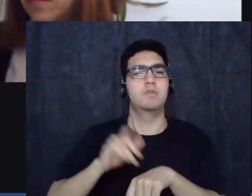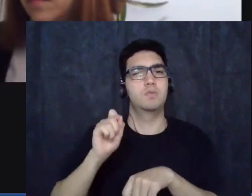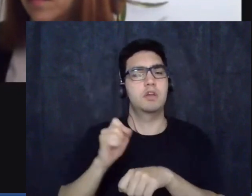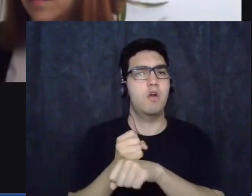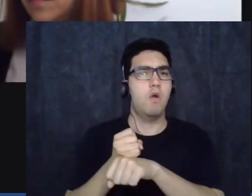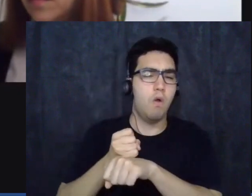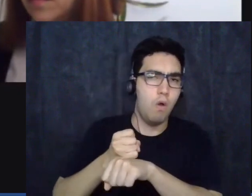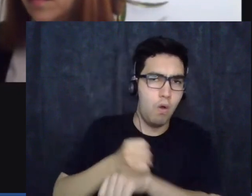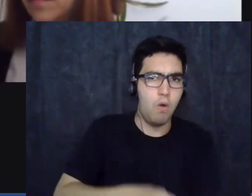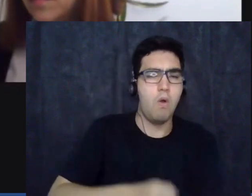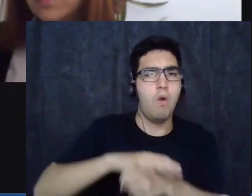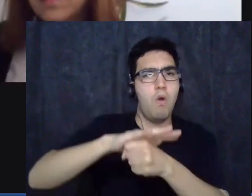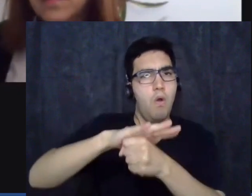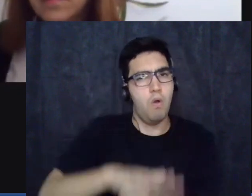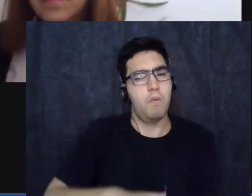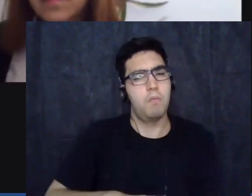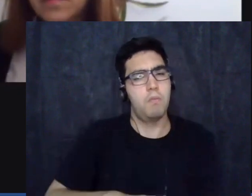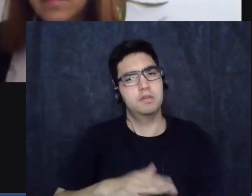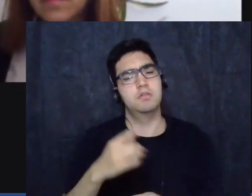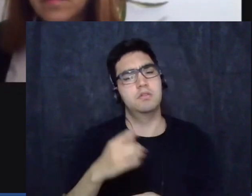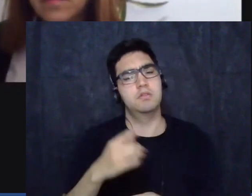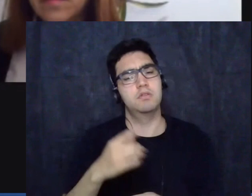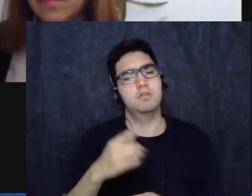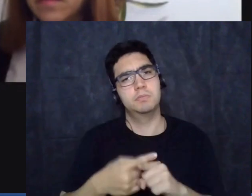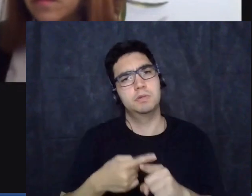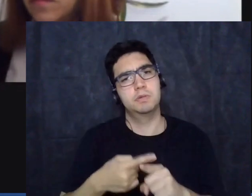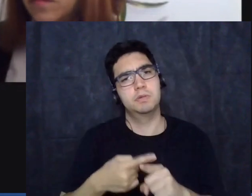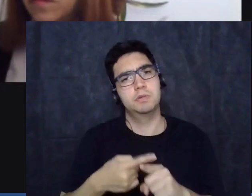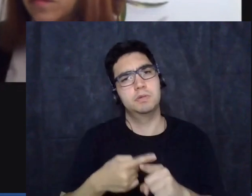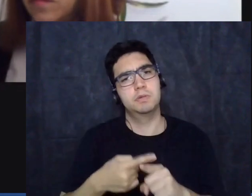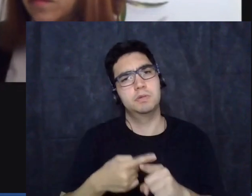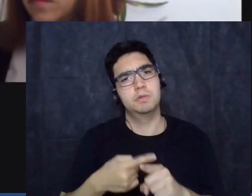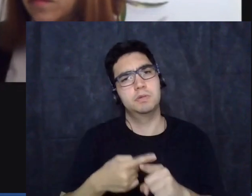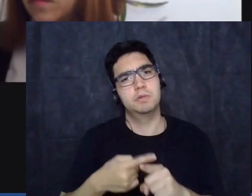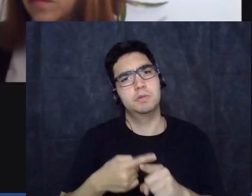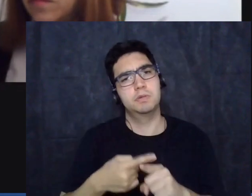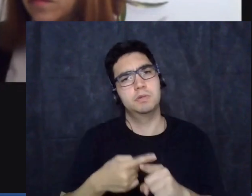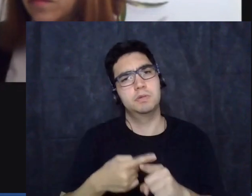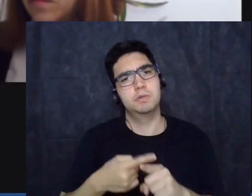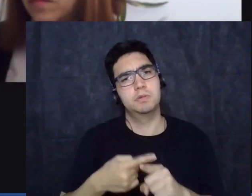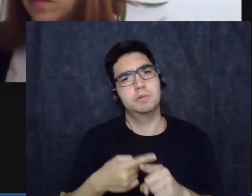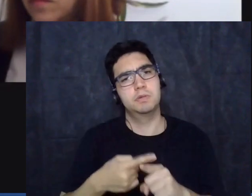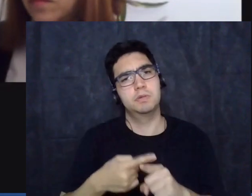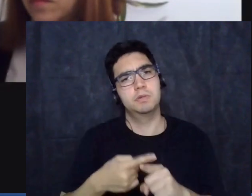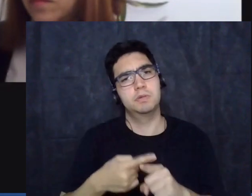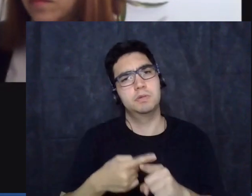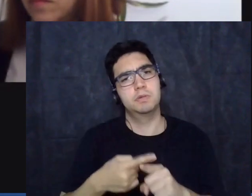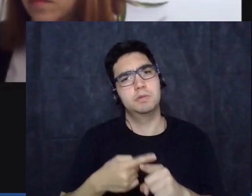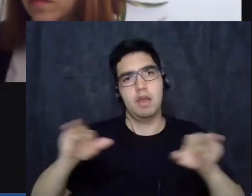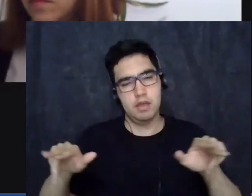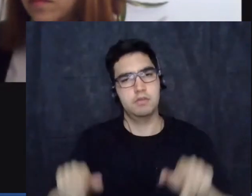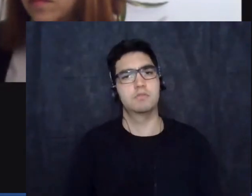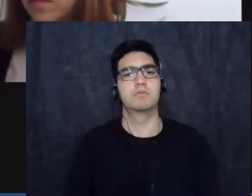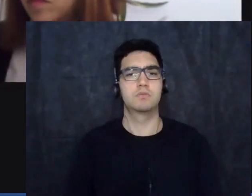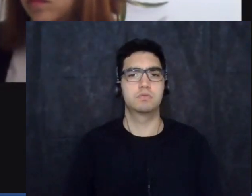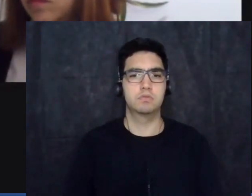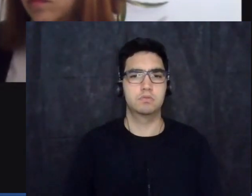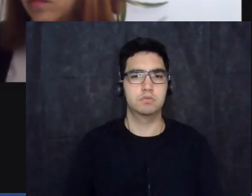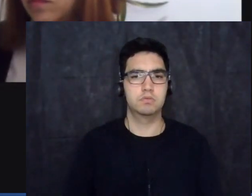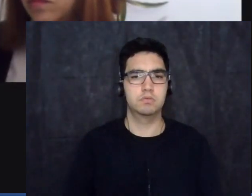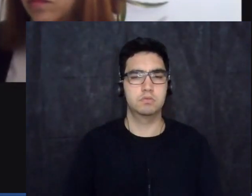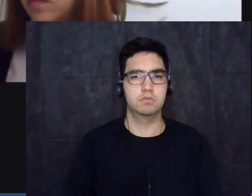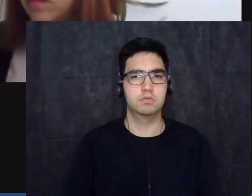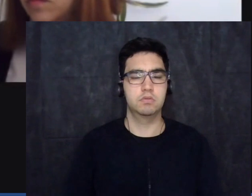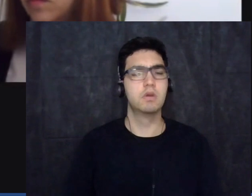não infelizmente dos vários tipos de violações do que de harmonia